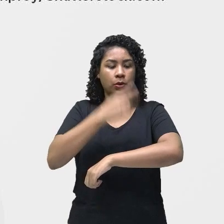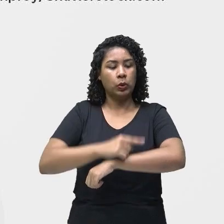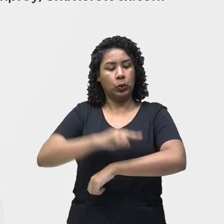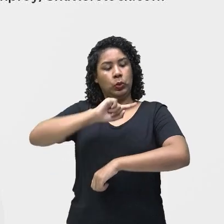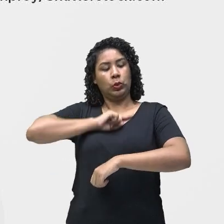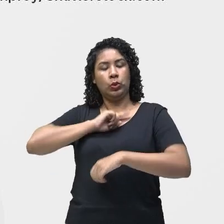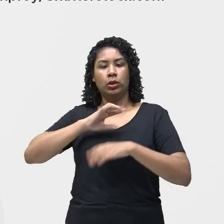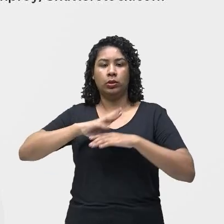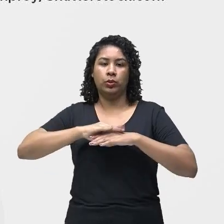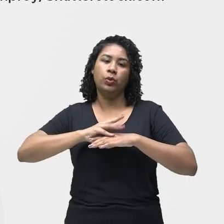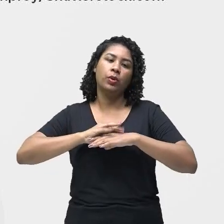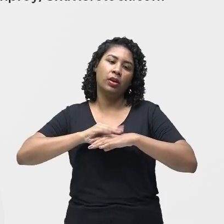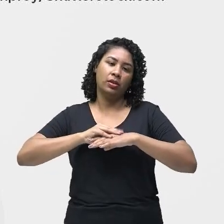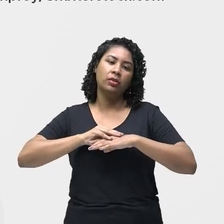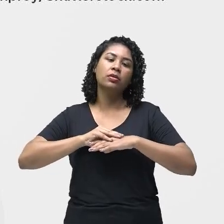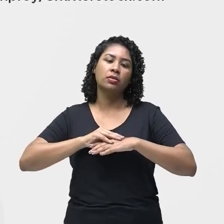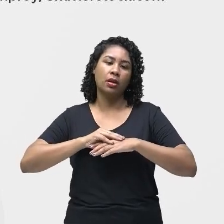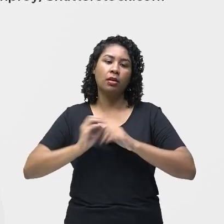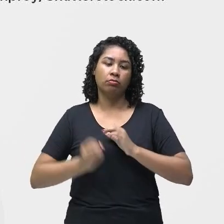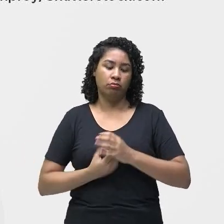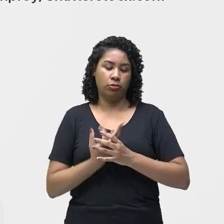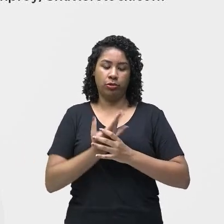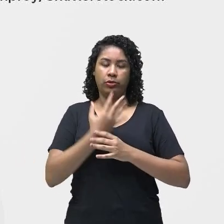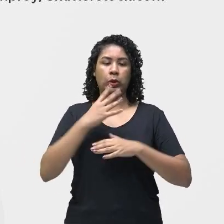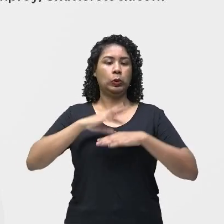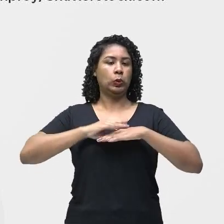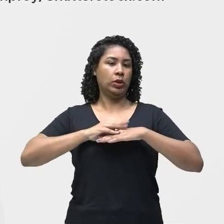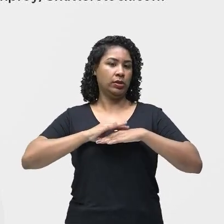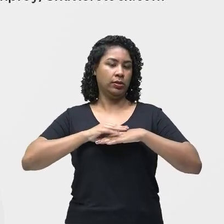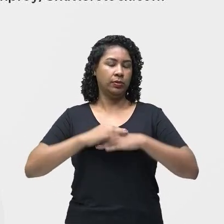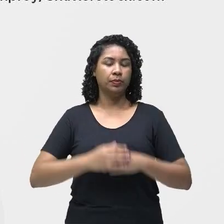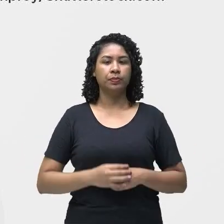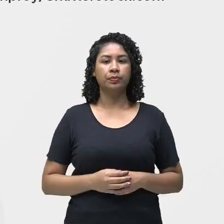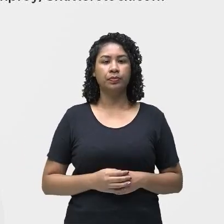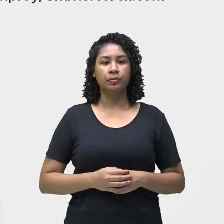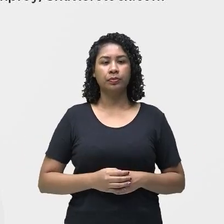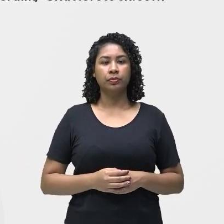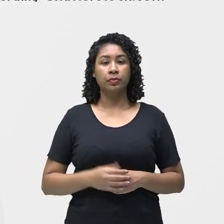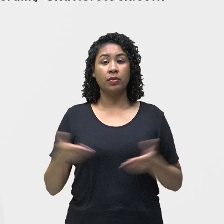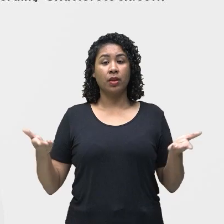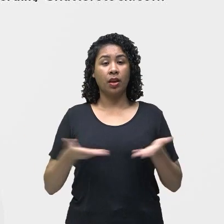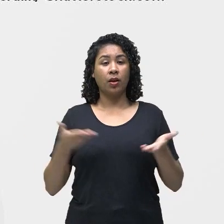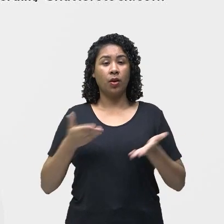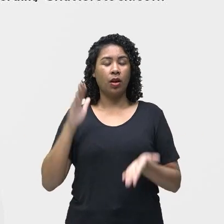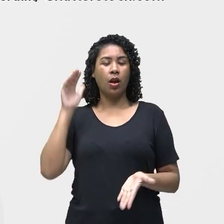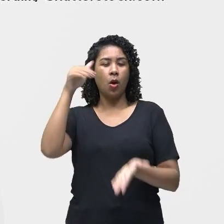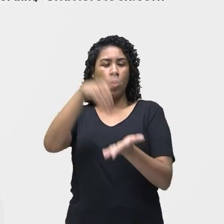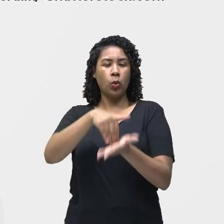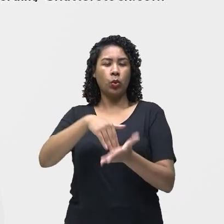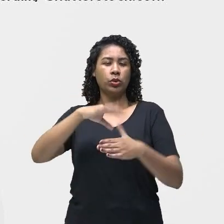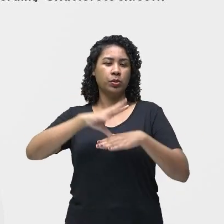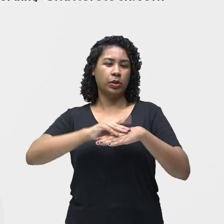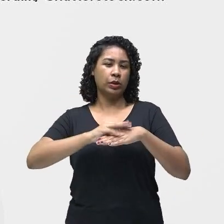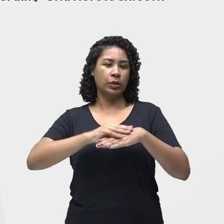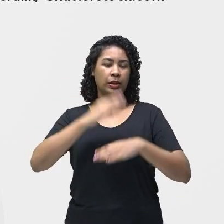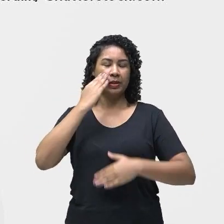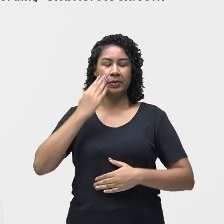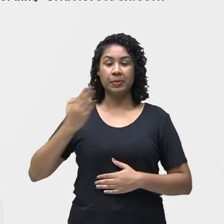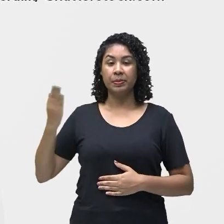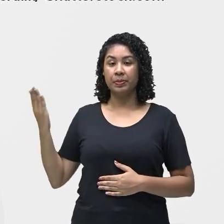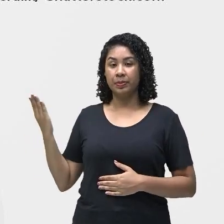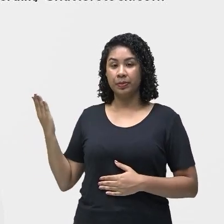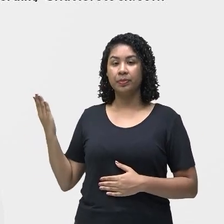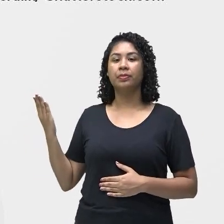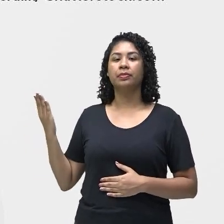aí começa a desenvolver as doenças. E vamos então para a nossa última doença. A gente